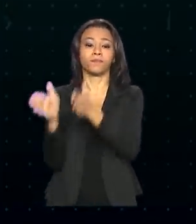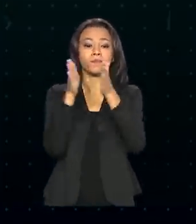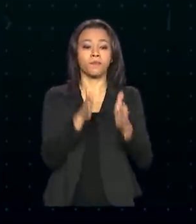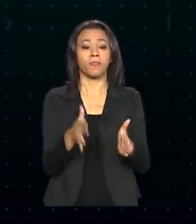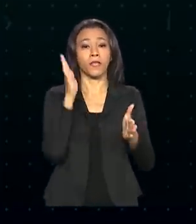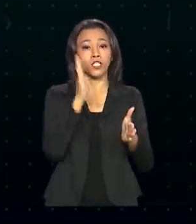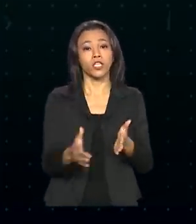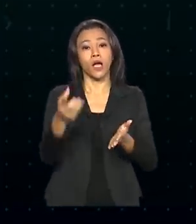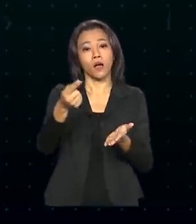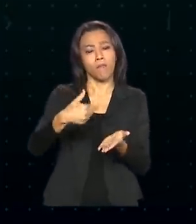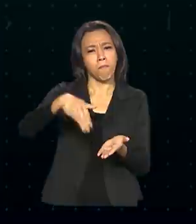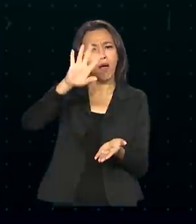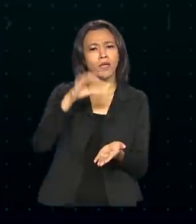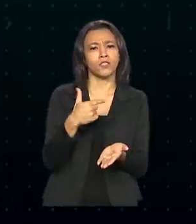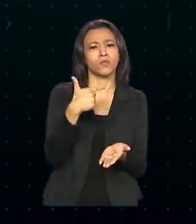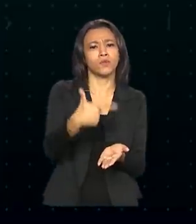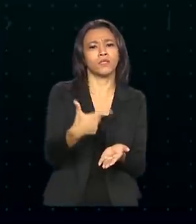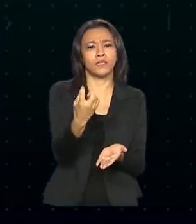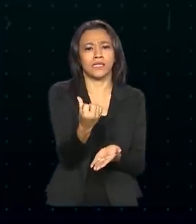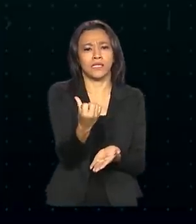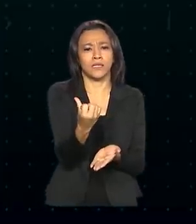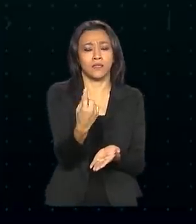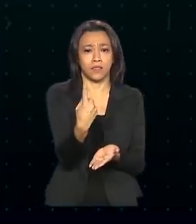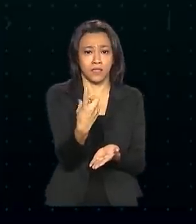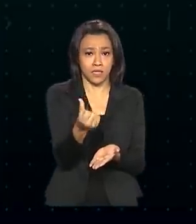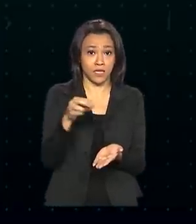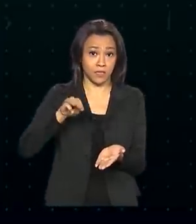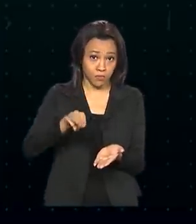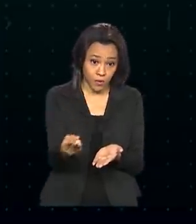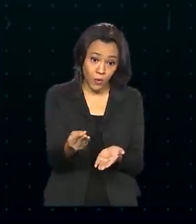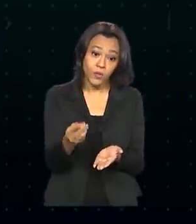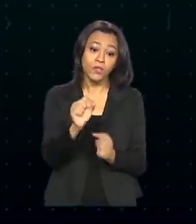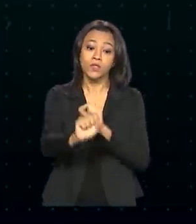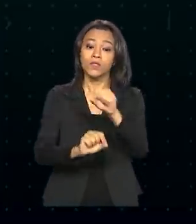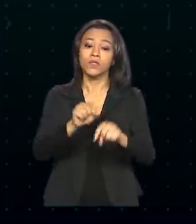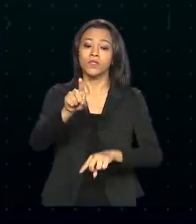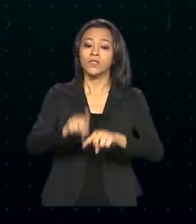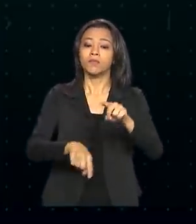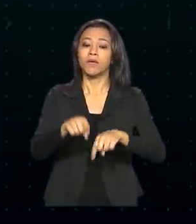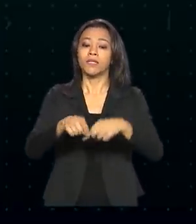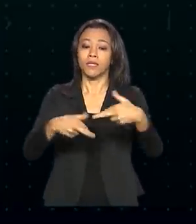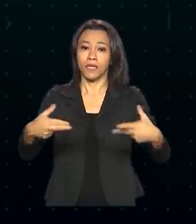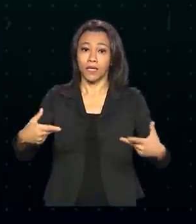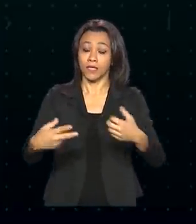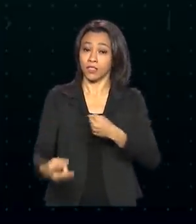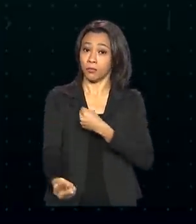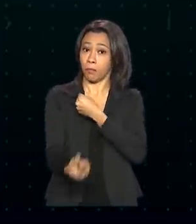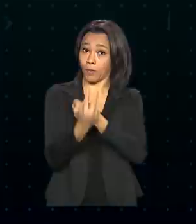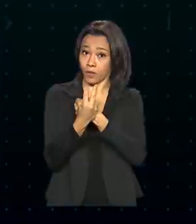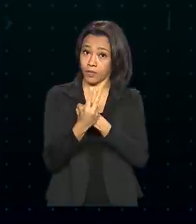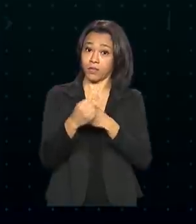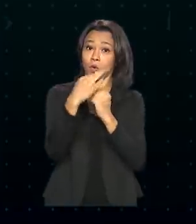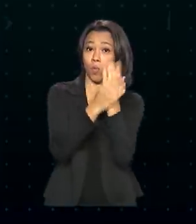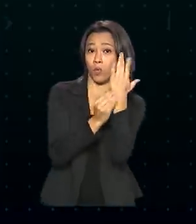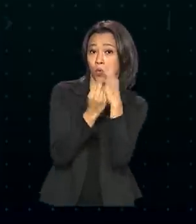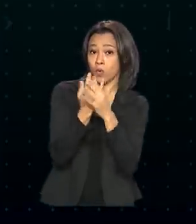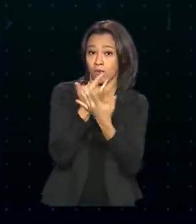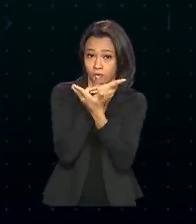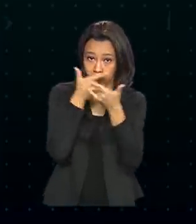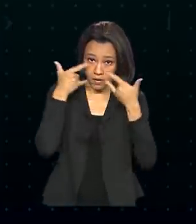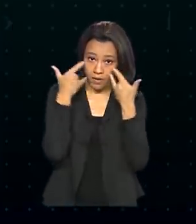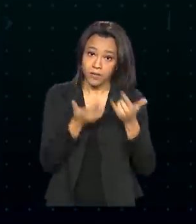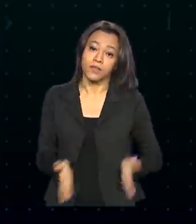Foram repassados mais de 216 milhões de equipamentos de proteção individual, como luvas e máscaras,